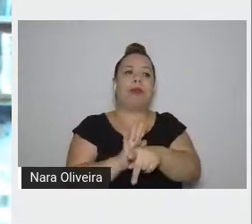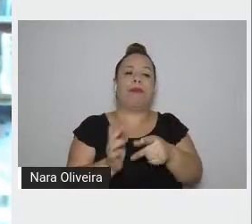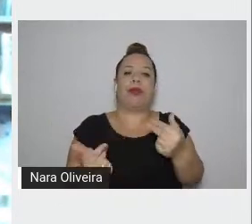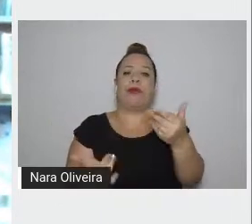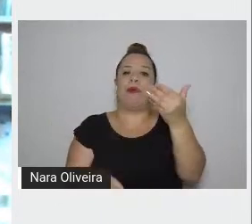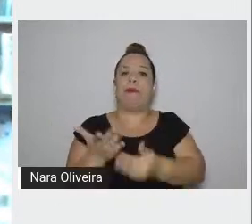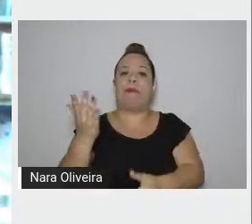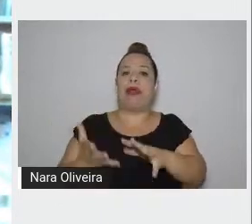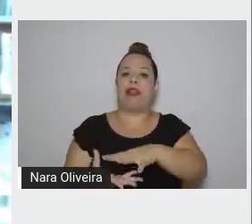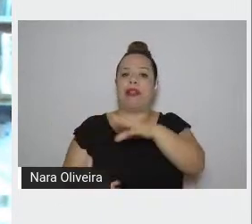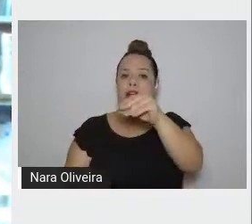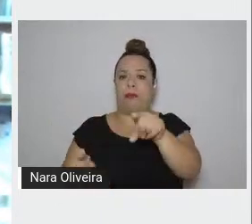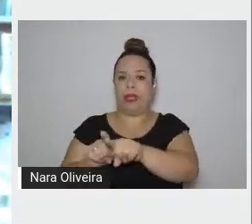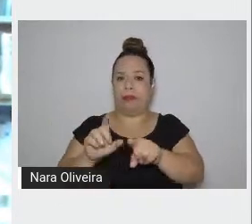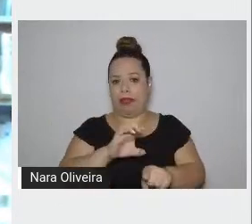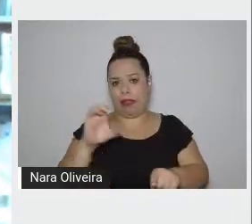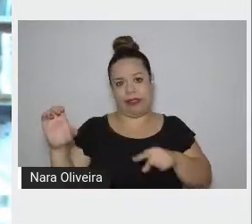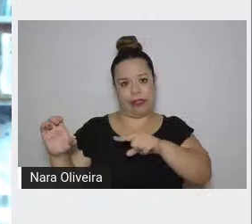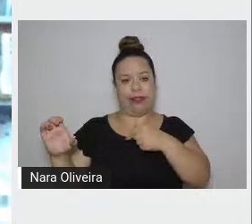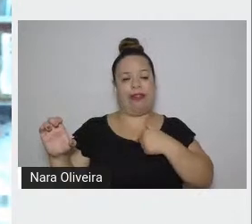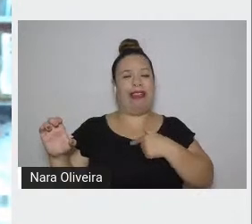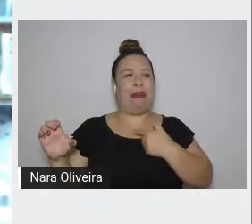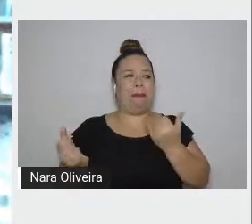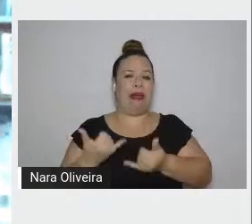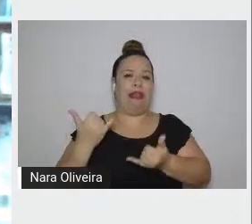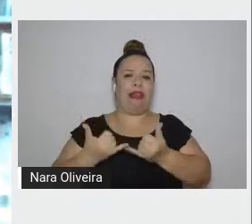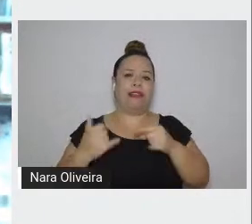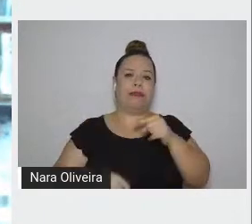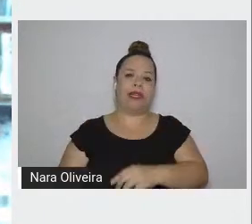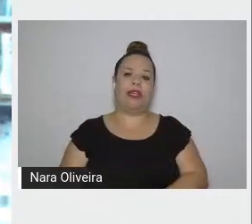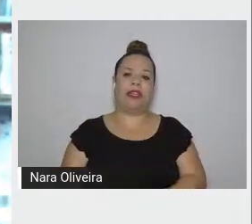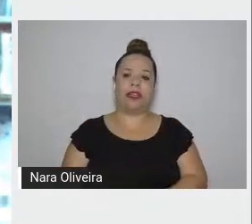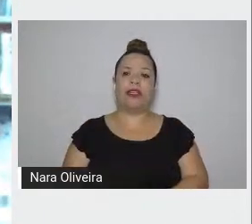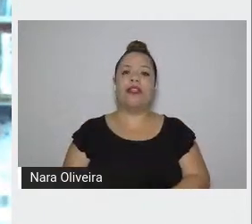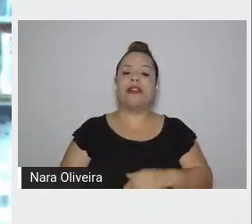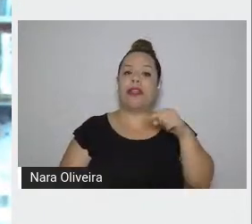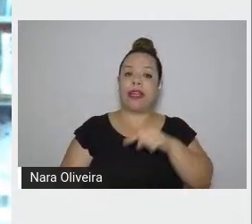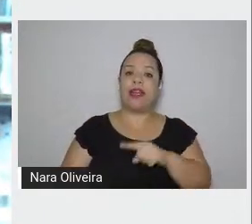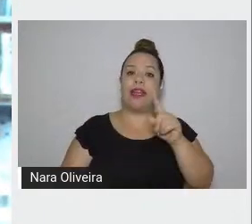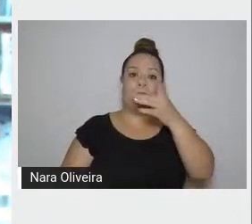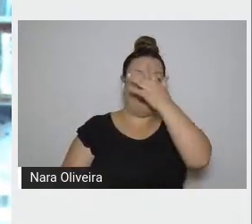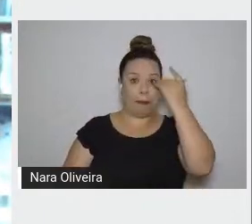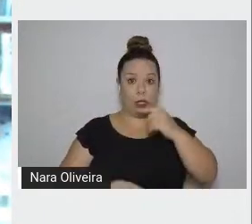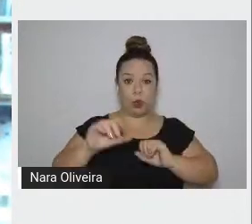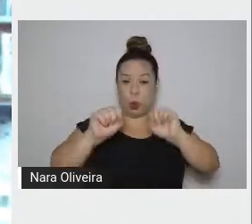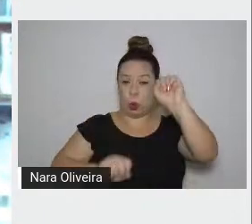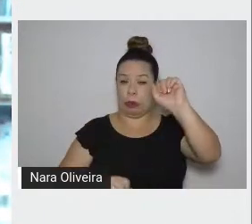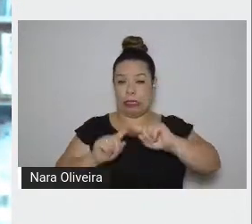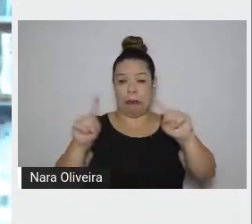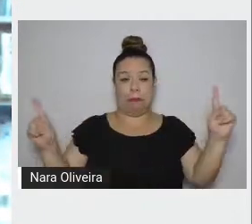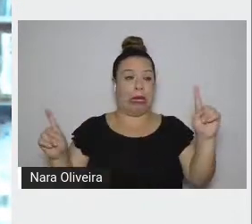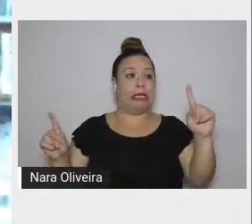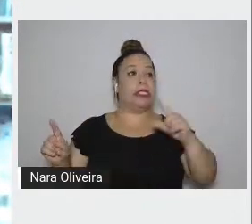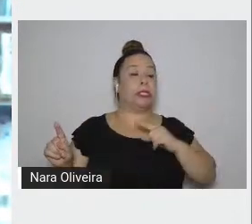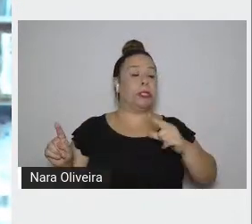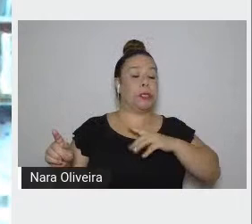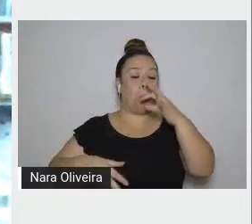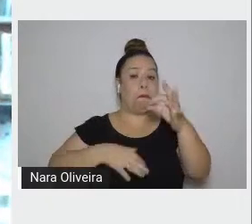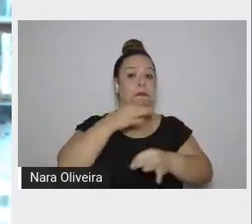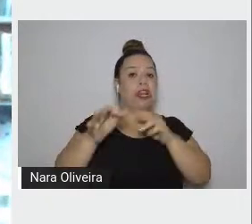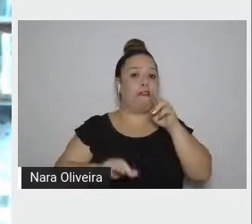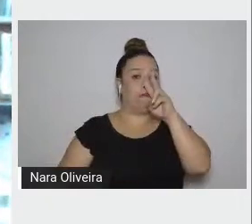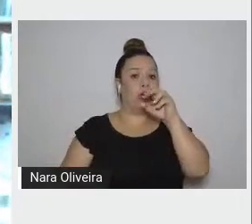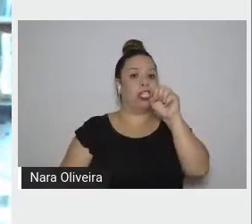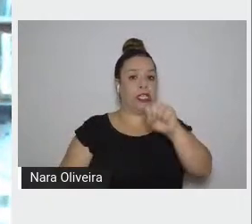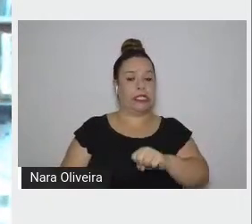esquerda. Portanto, ele era um comunista muito crítico. Portanto, eu não falaria